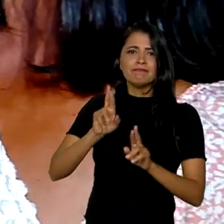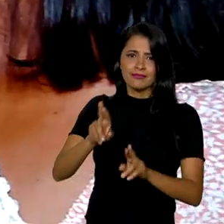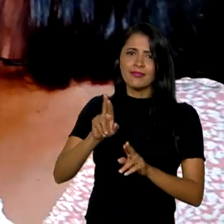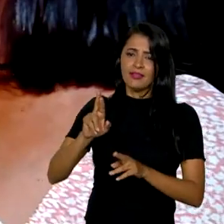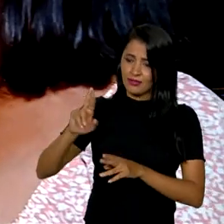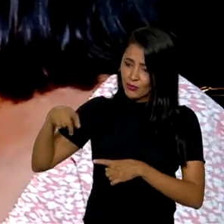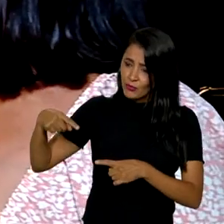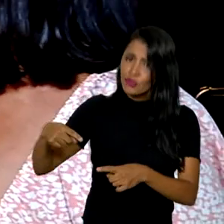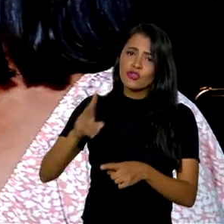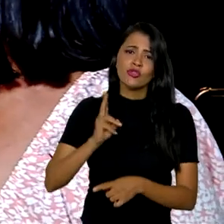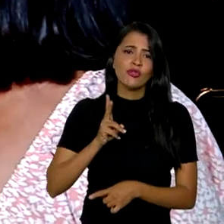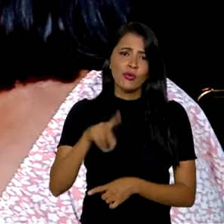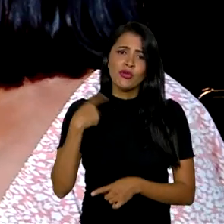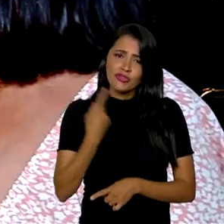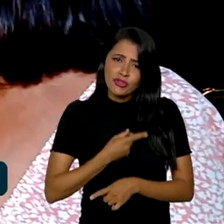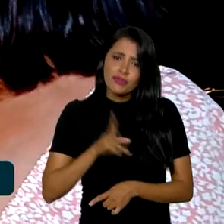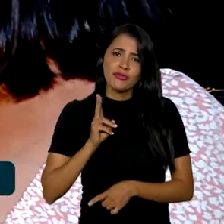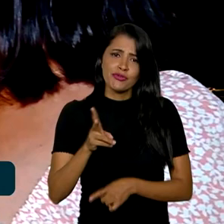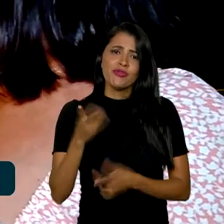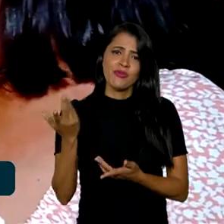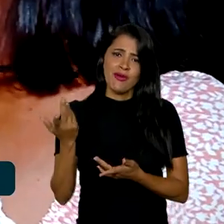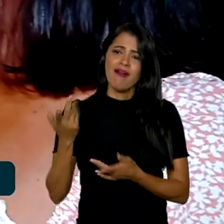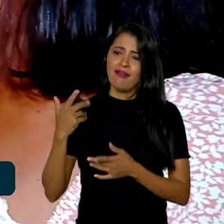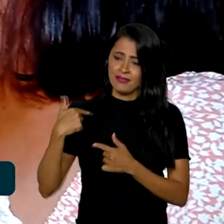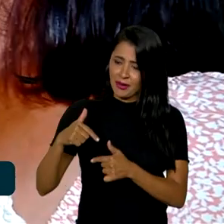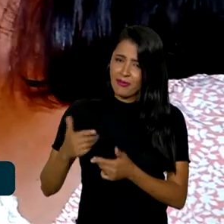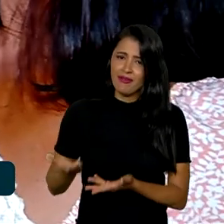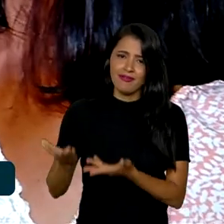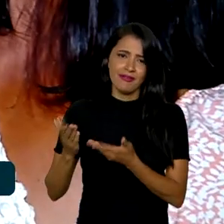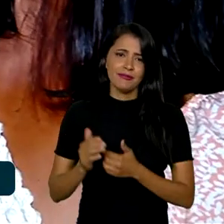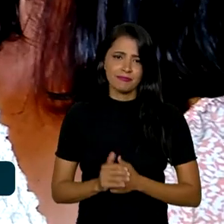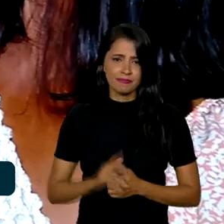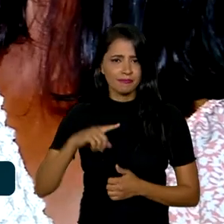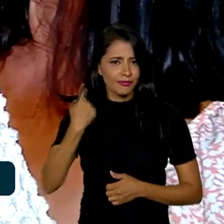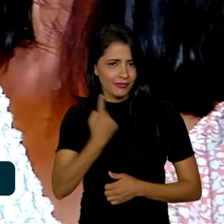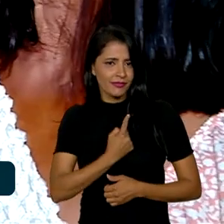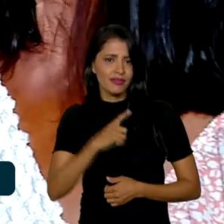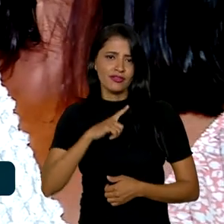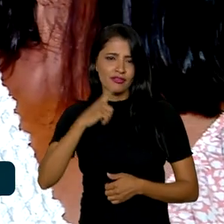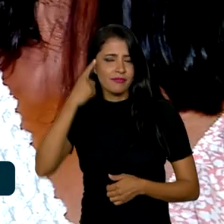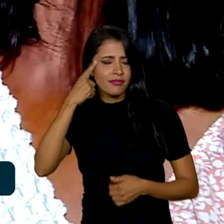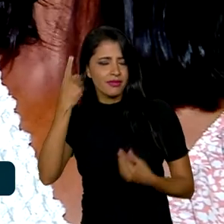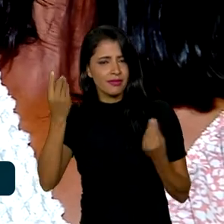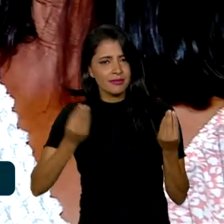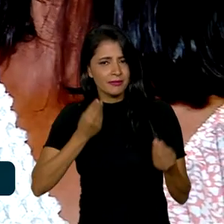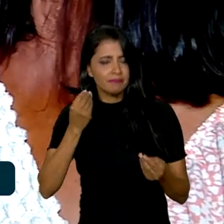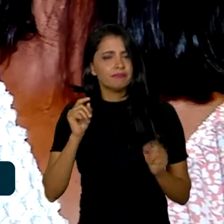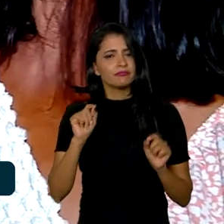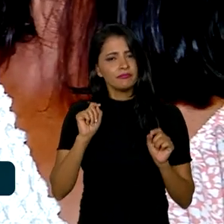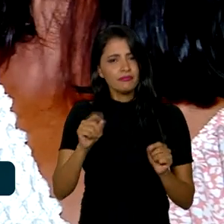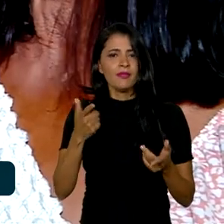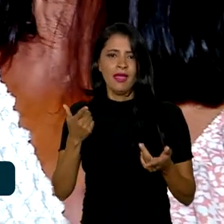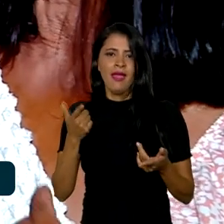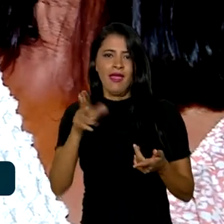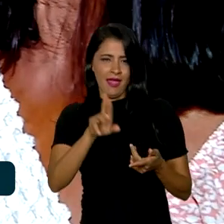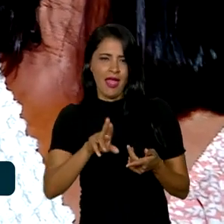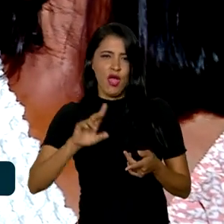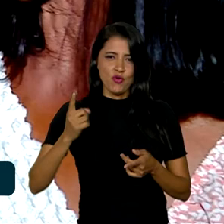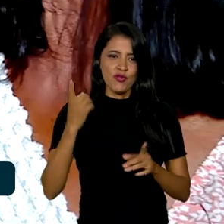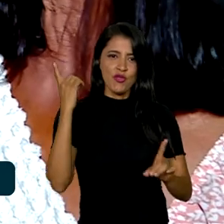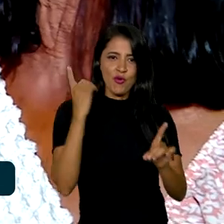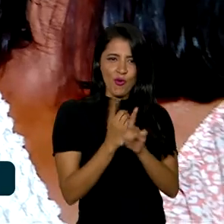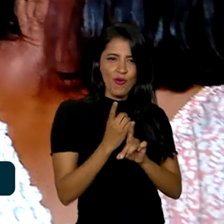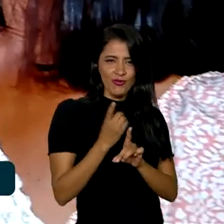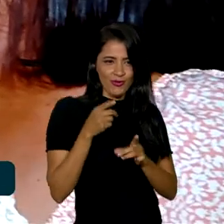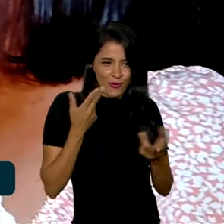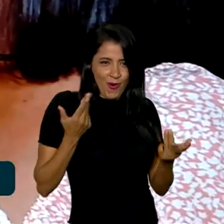gente sente para a gente dar continuidade a esse trabalho. A gente pensa que através de um encontro